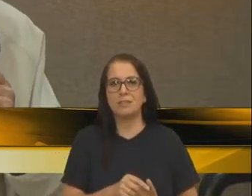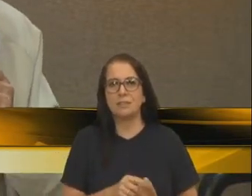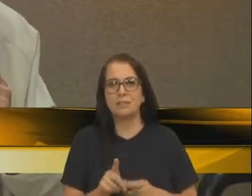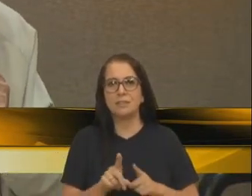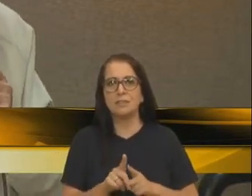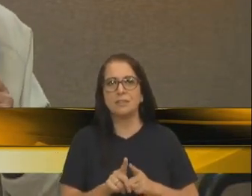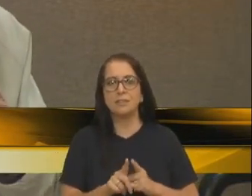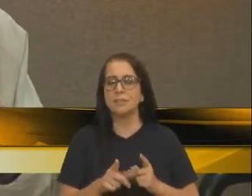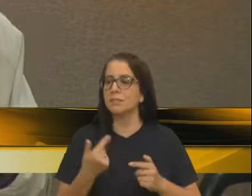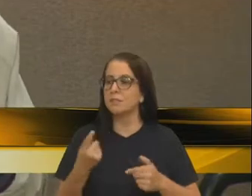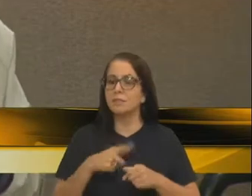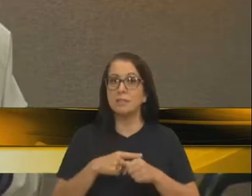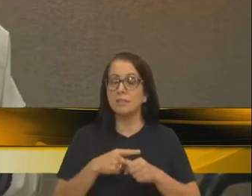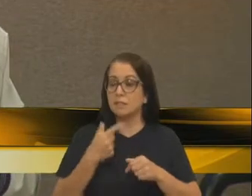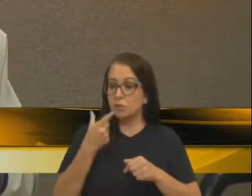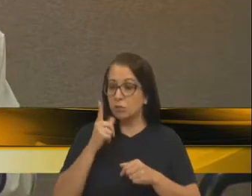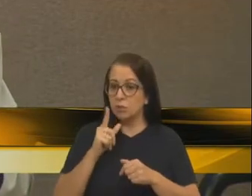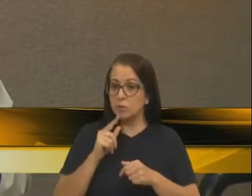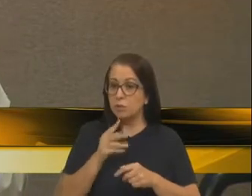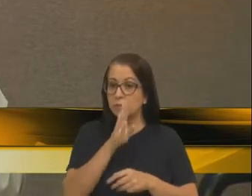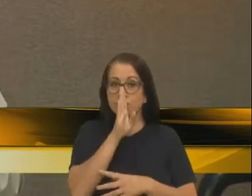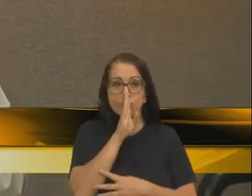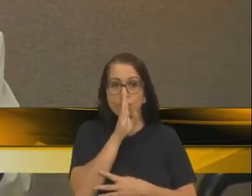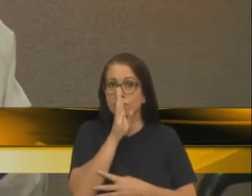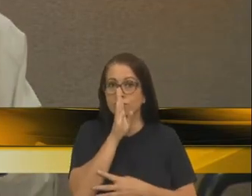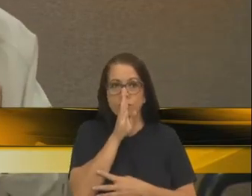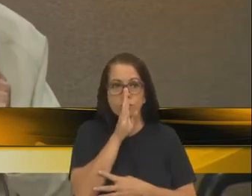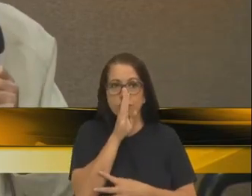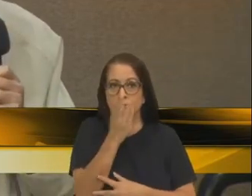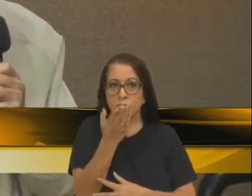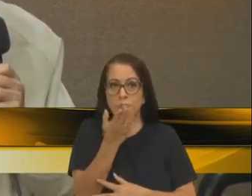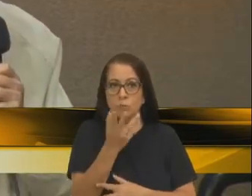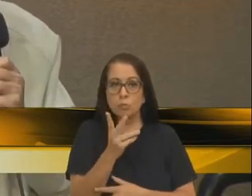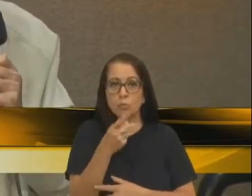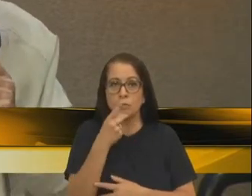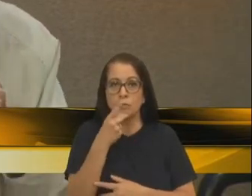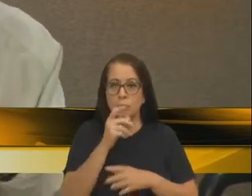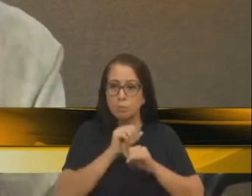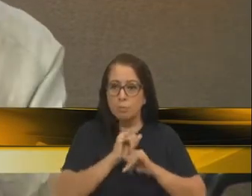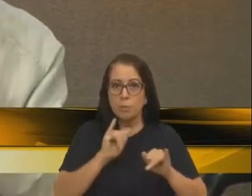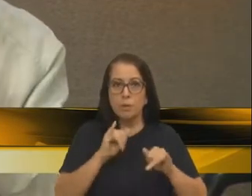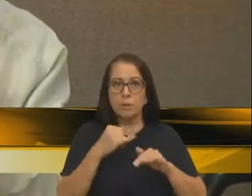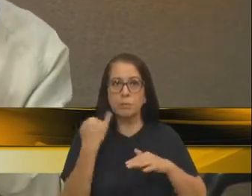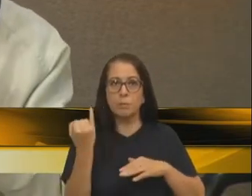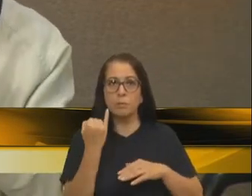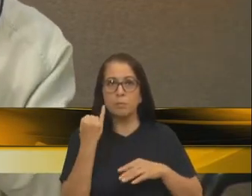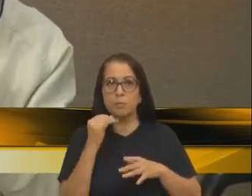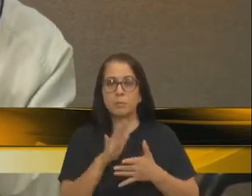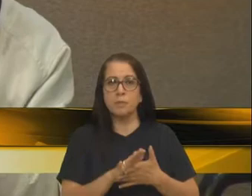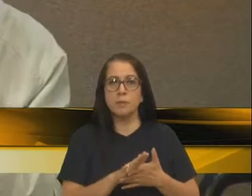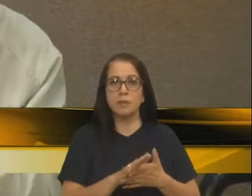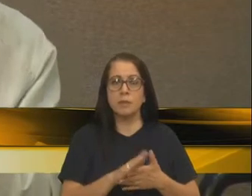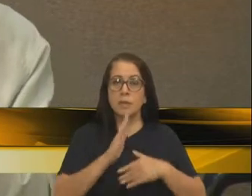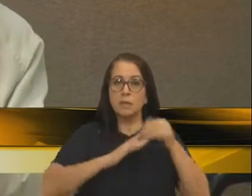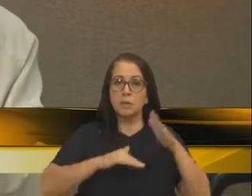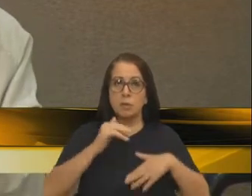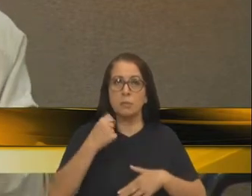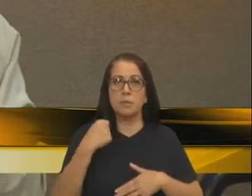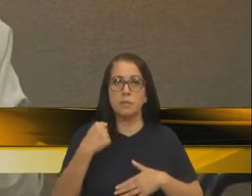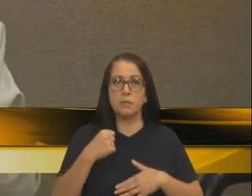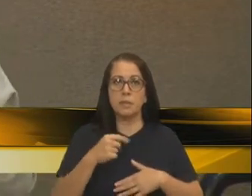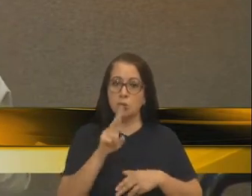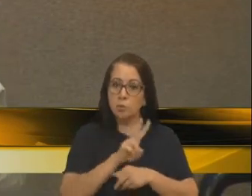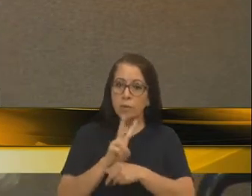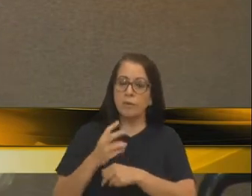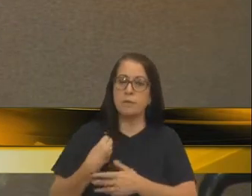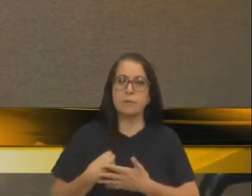que nós não temos condições de calar diante da repercussão, da importância dessa obra, da necessidade de proteger a vida.